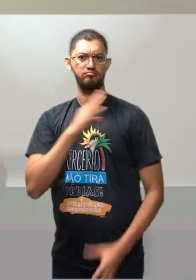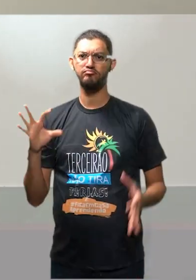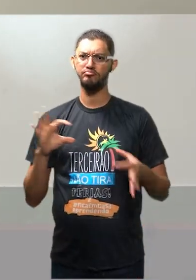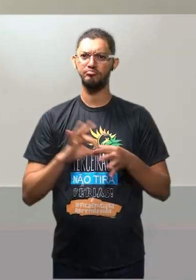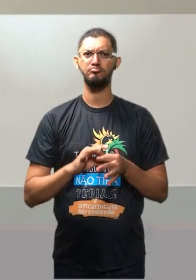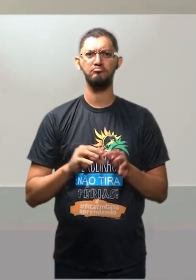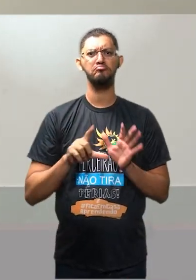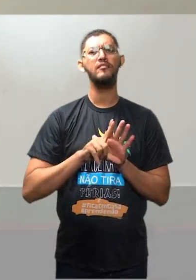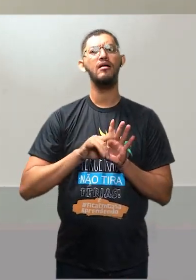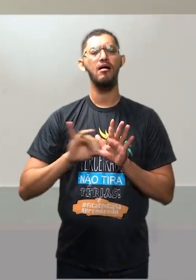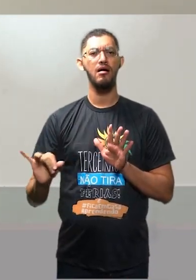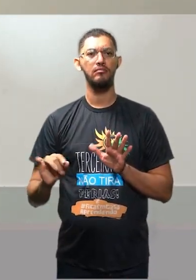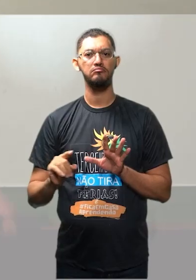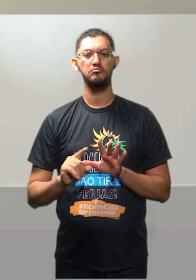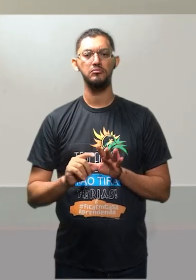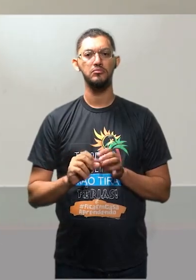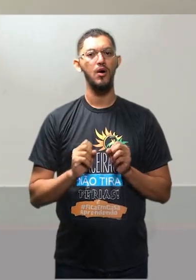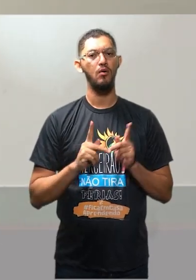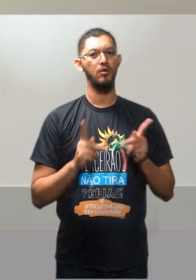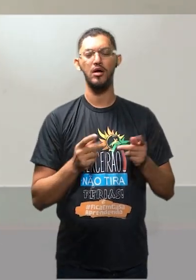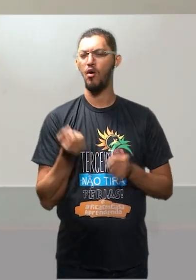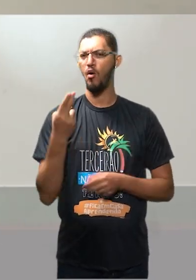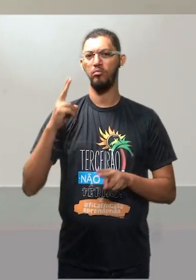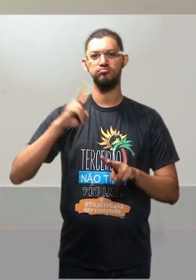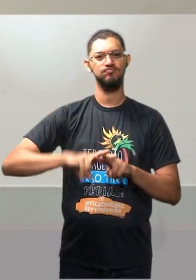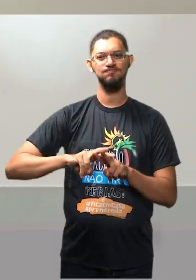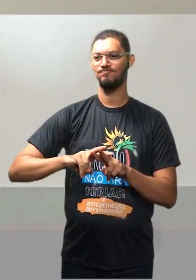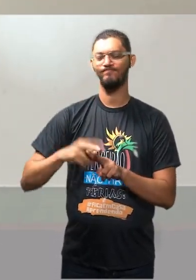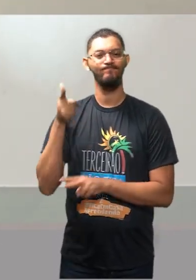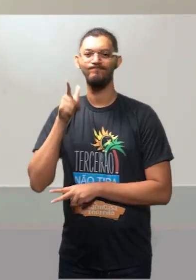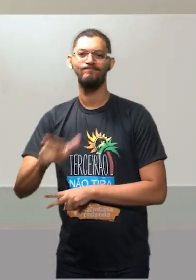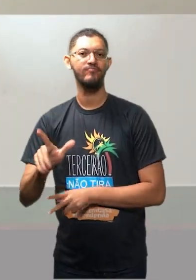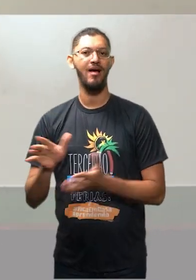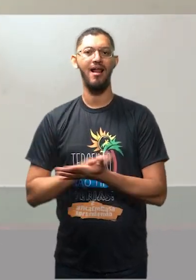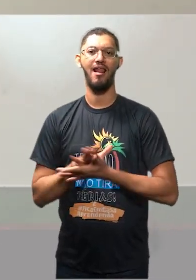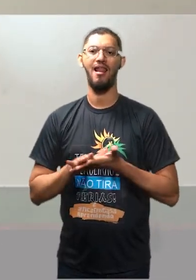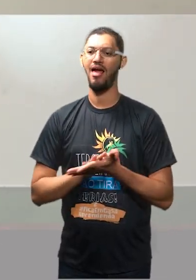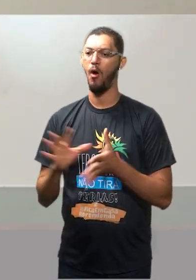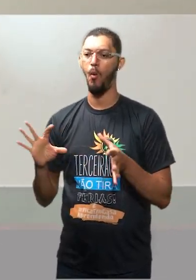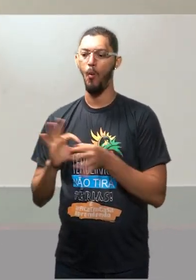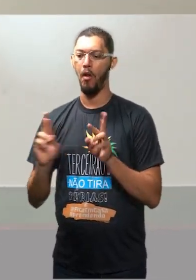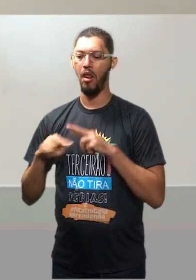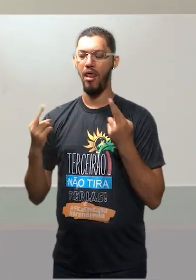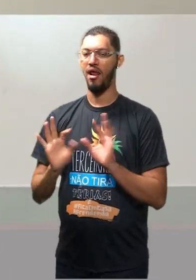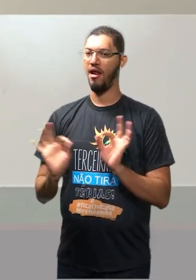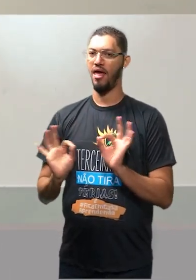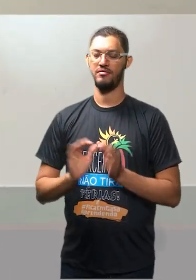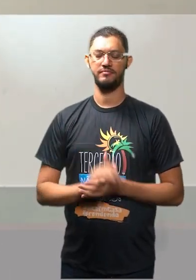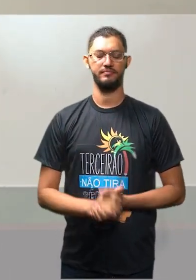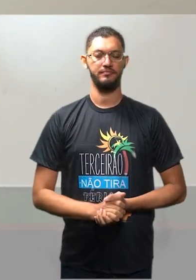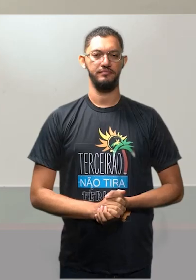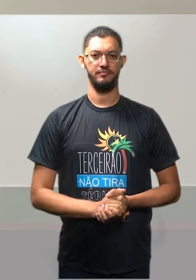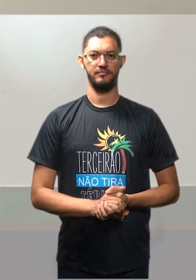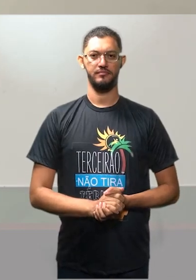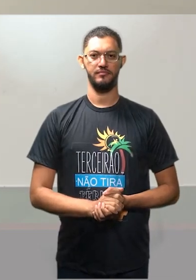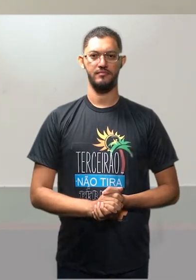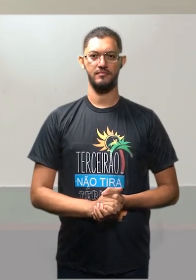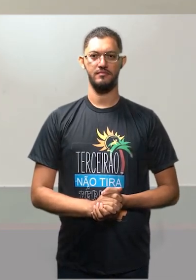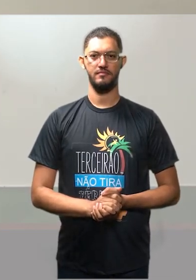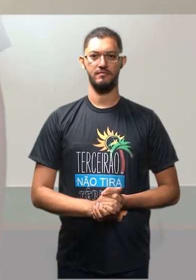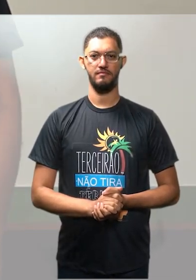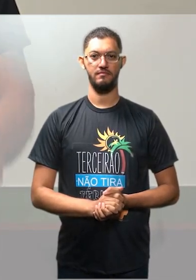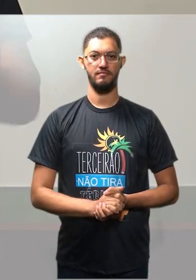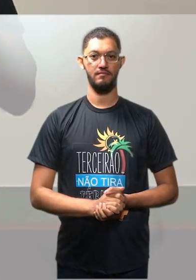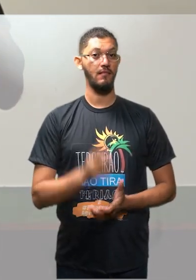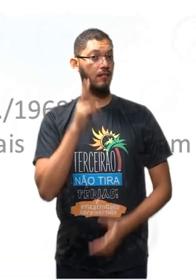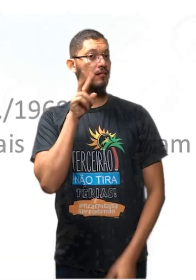Algumas vezes não dá certo. Vão ser presos, outras vezes nem conseguem chegar a se reunir. Vamos avançar. Vamos lá. Olha aqui.